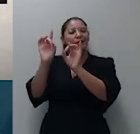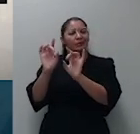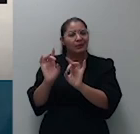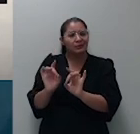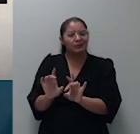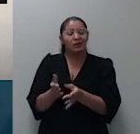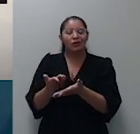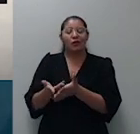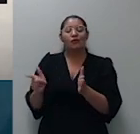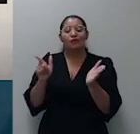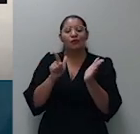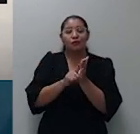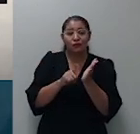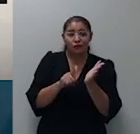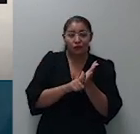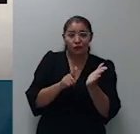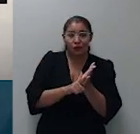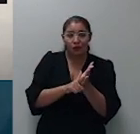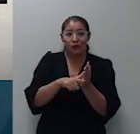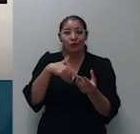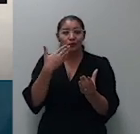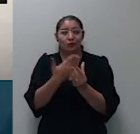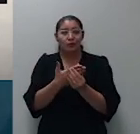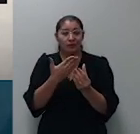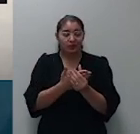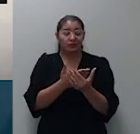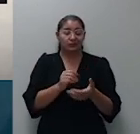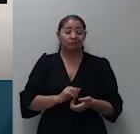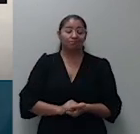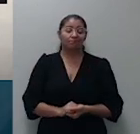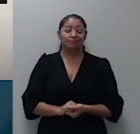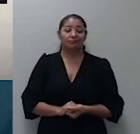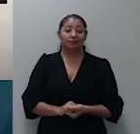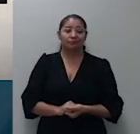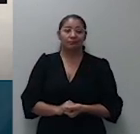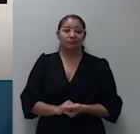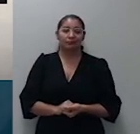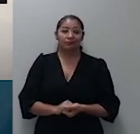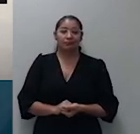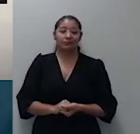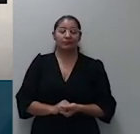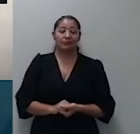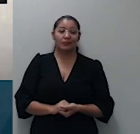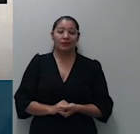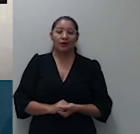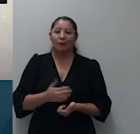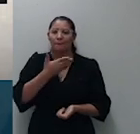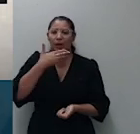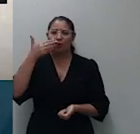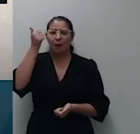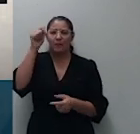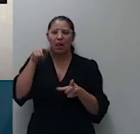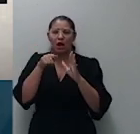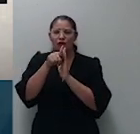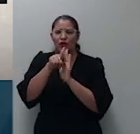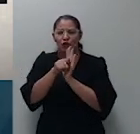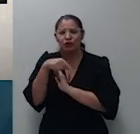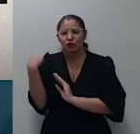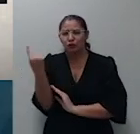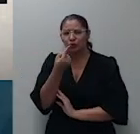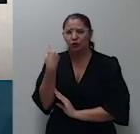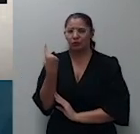1594 e para uma melhor avaliação de todos nós e